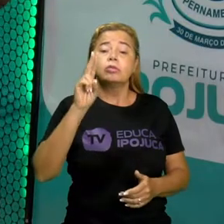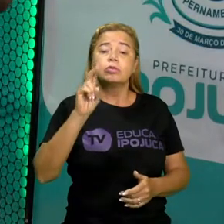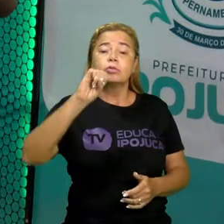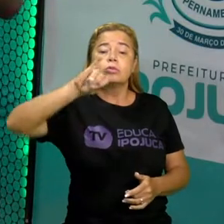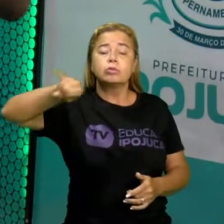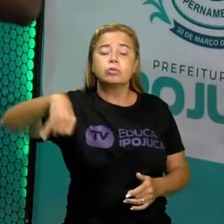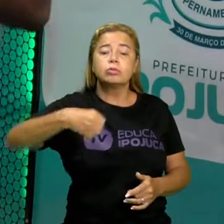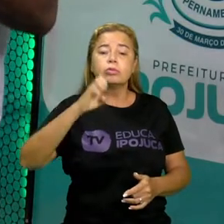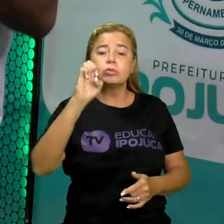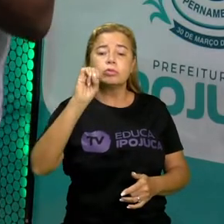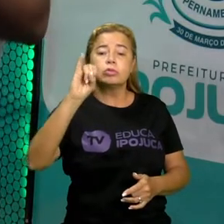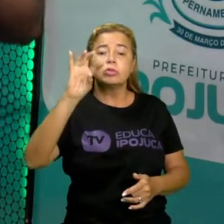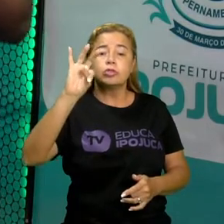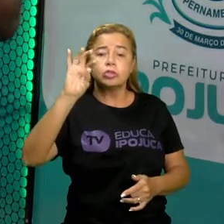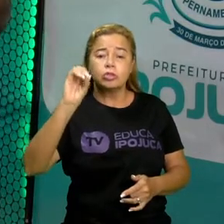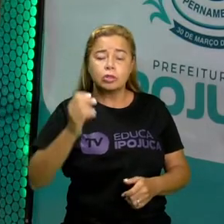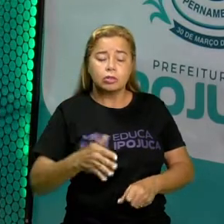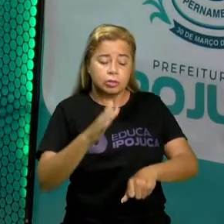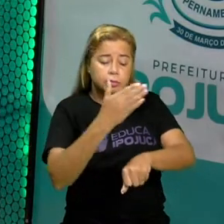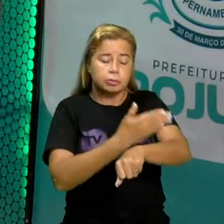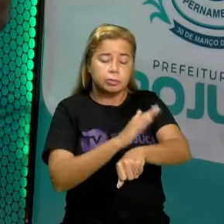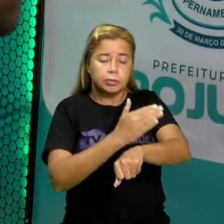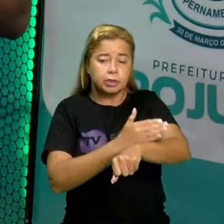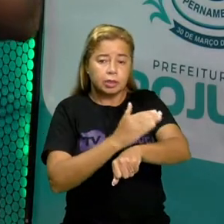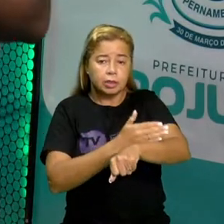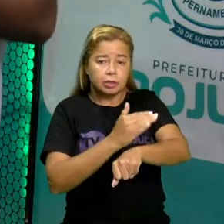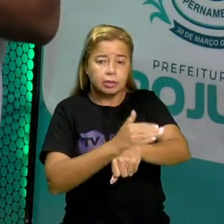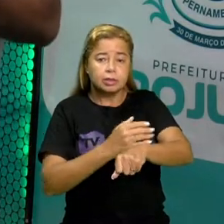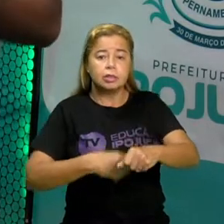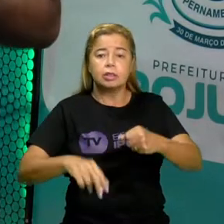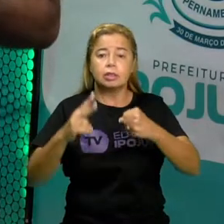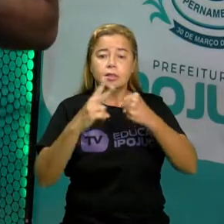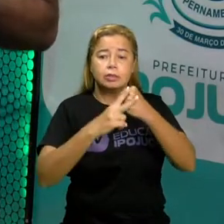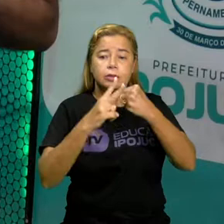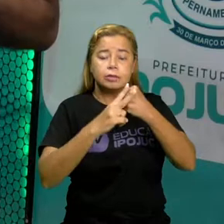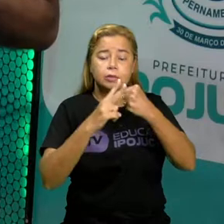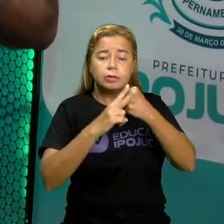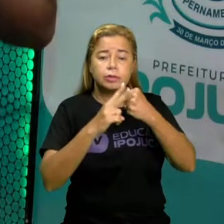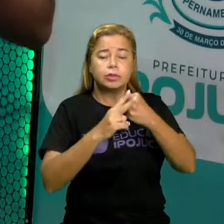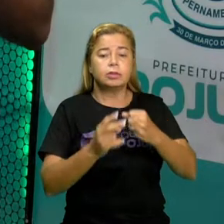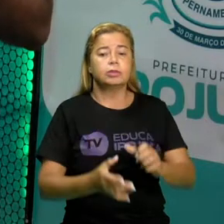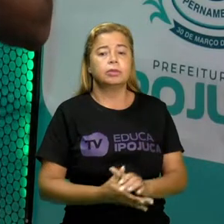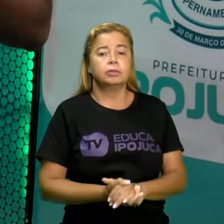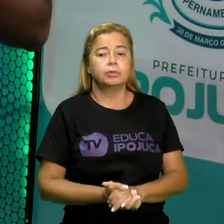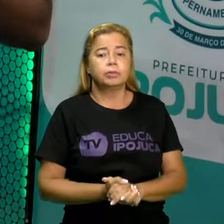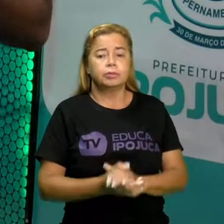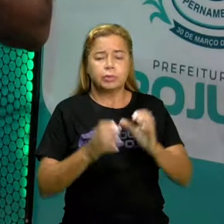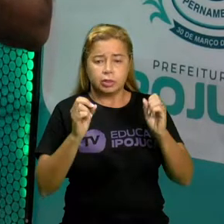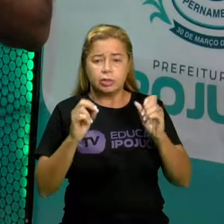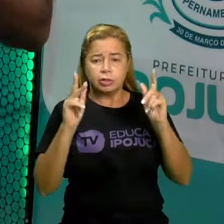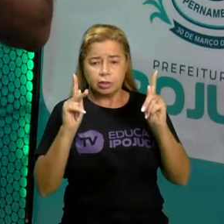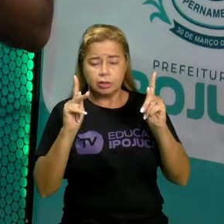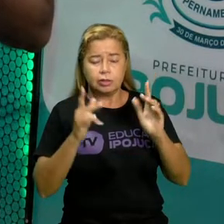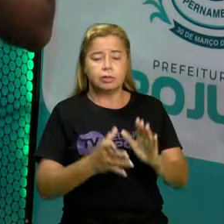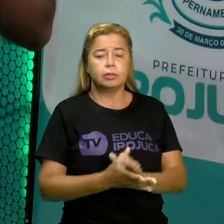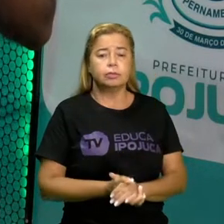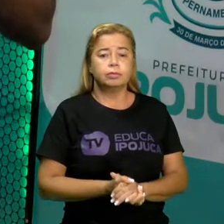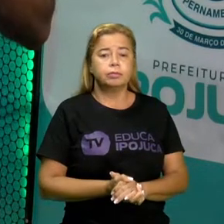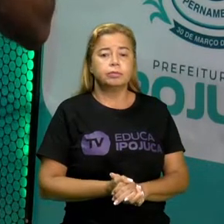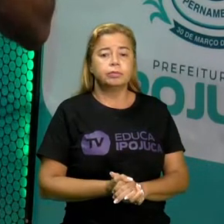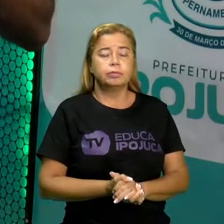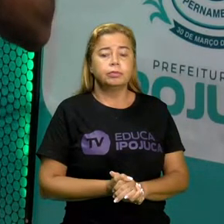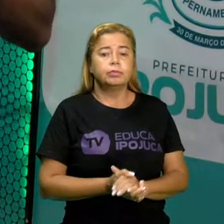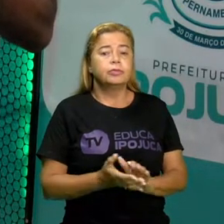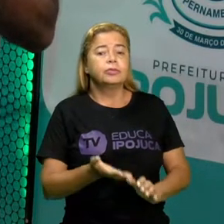aqueles que vão praticar a ação verbal geralmente. Tá tranquilo até aí? Então,